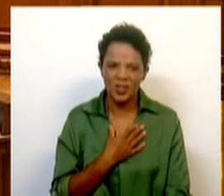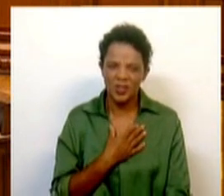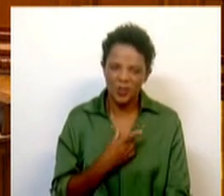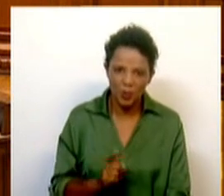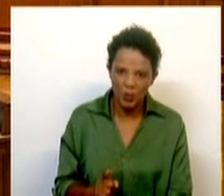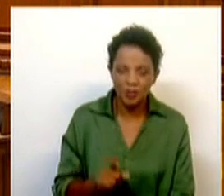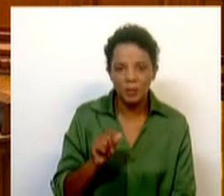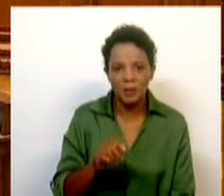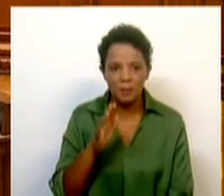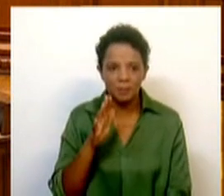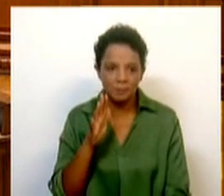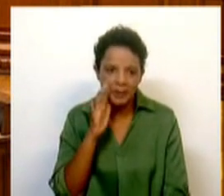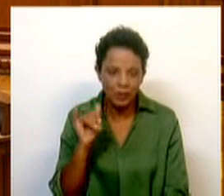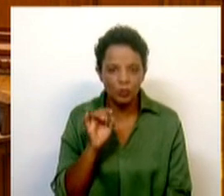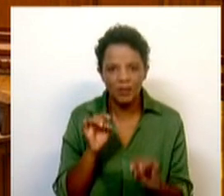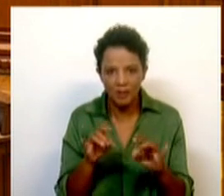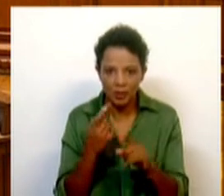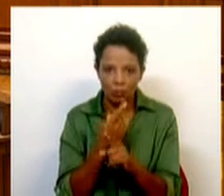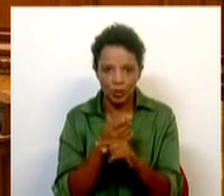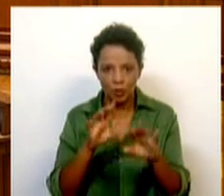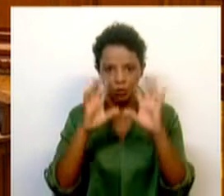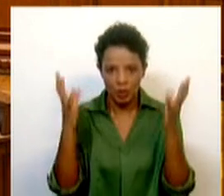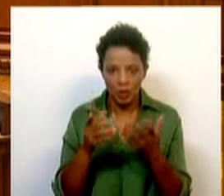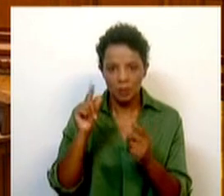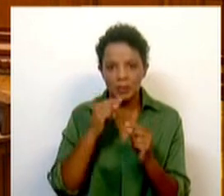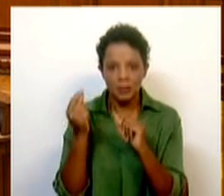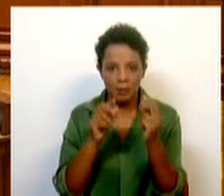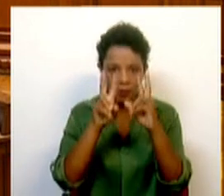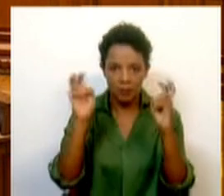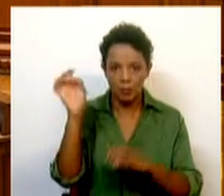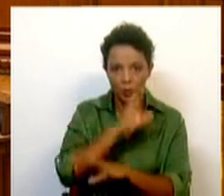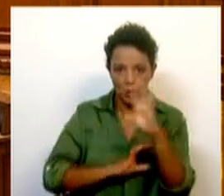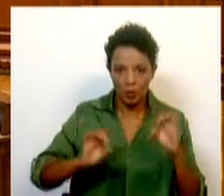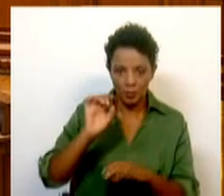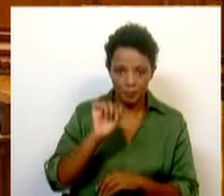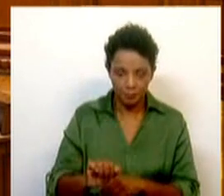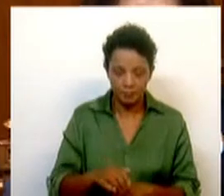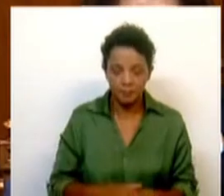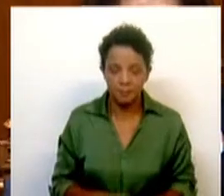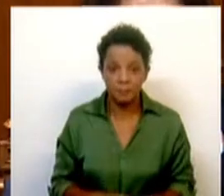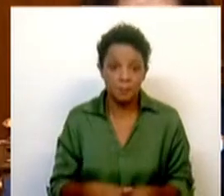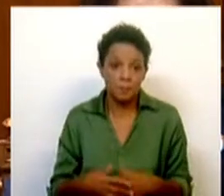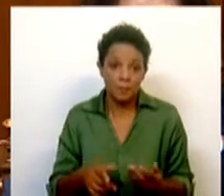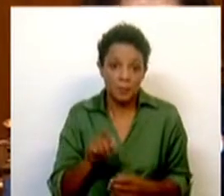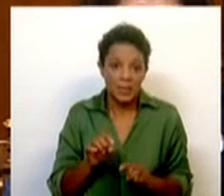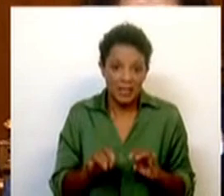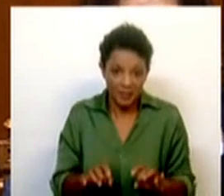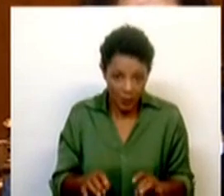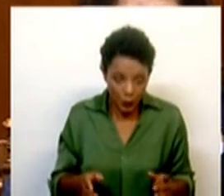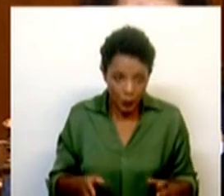procuro evitar manicaísmos em geral e em particular no debate sobre as questões europeias. E por isso evito